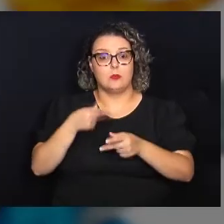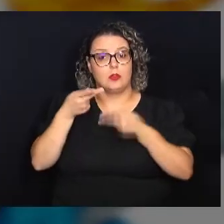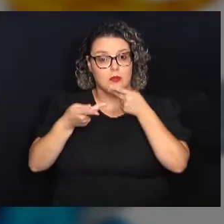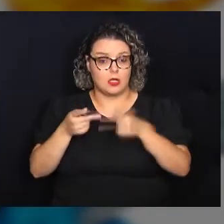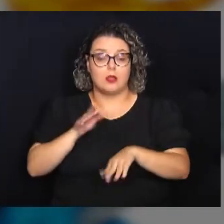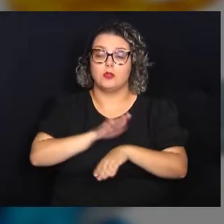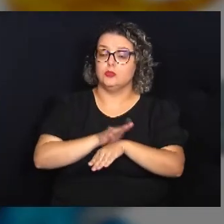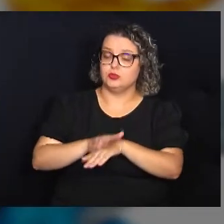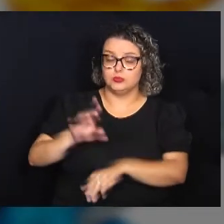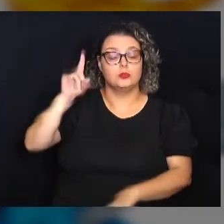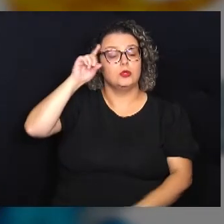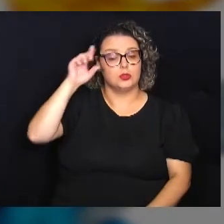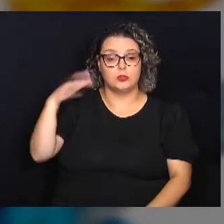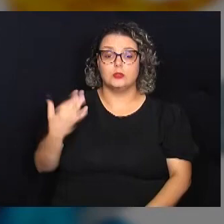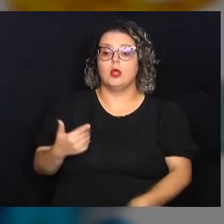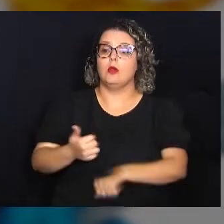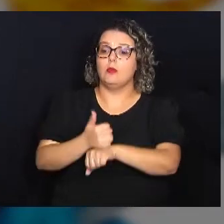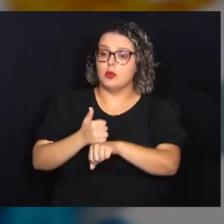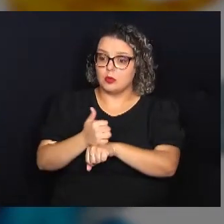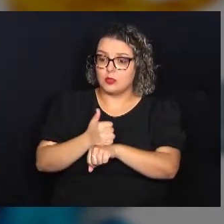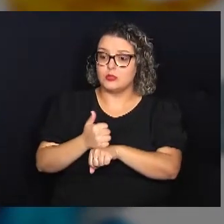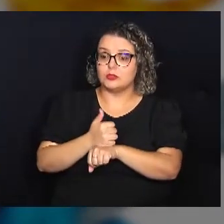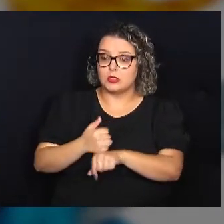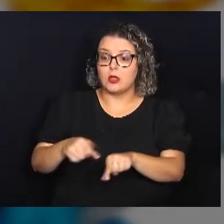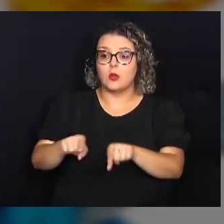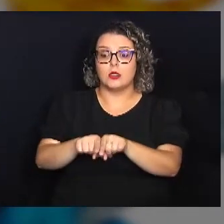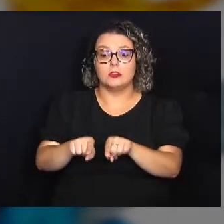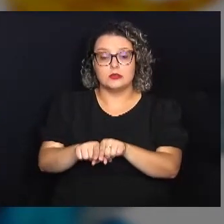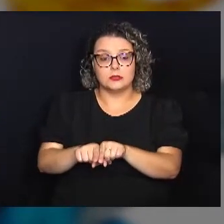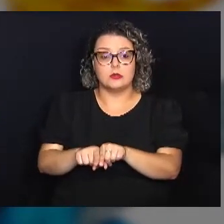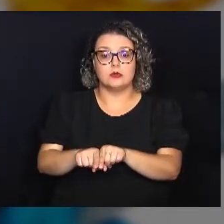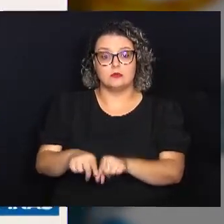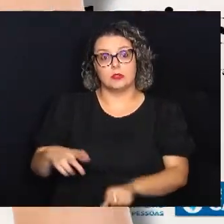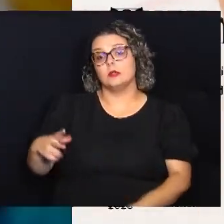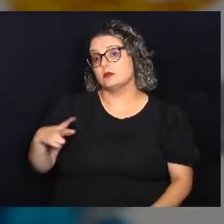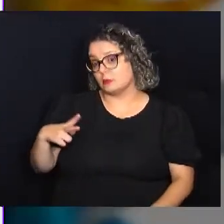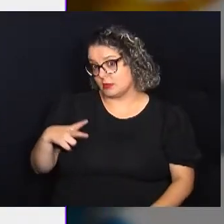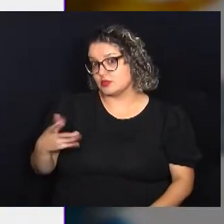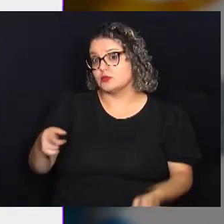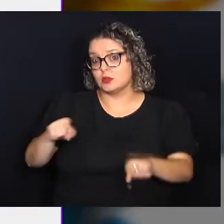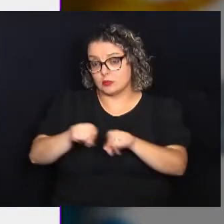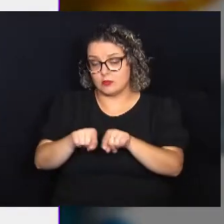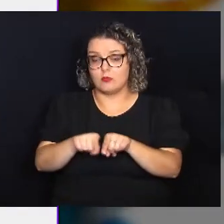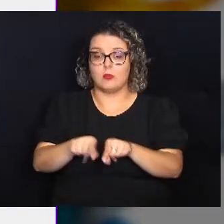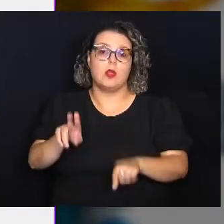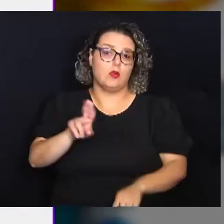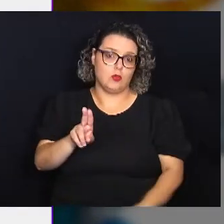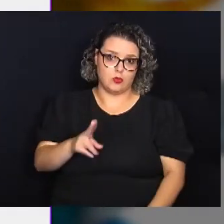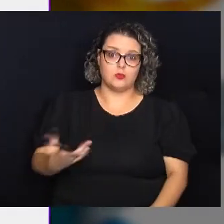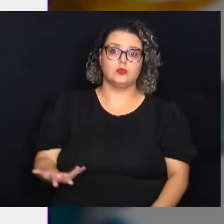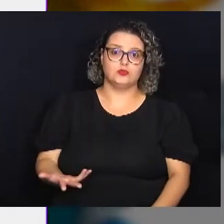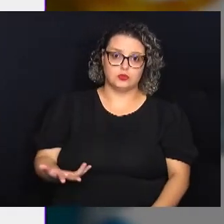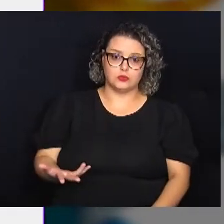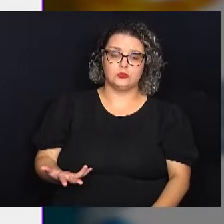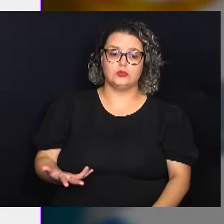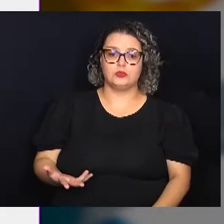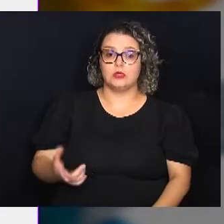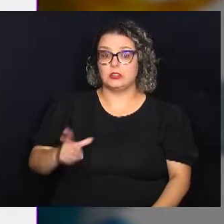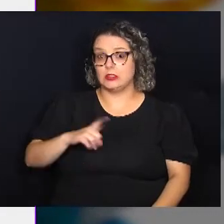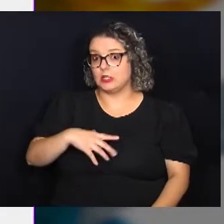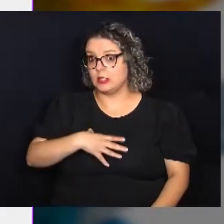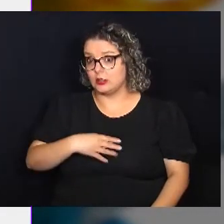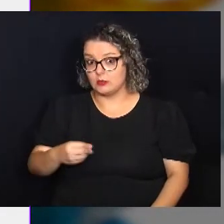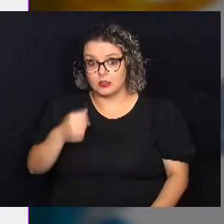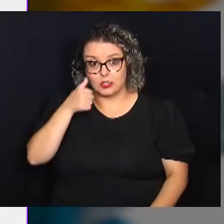Ajuda muito no dia a dia profissional e também na questão pessoal. A gente usa bastante, eu tenho